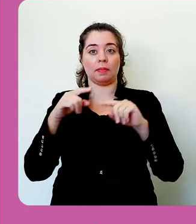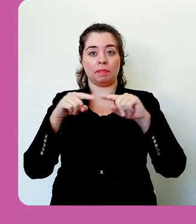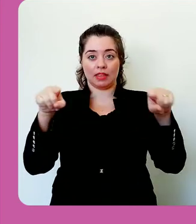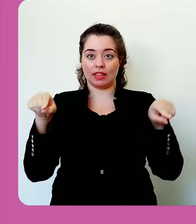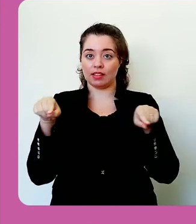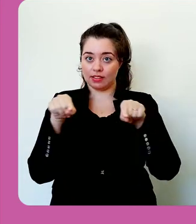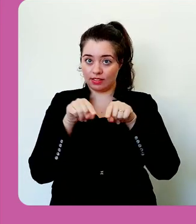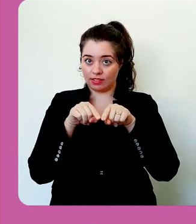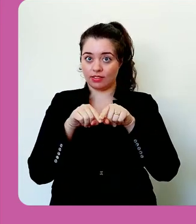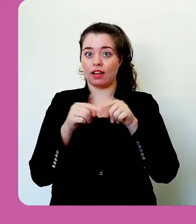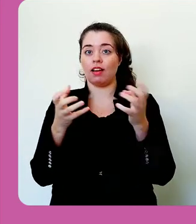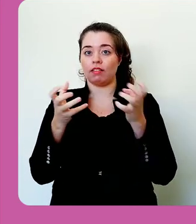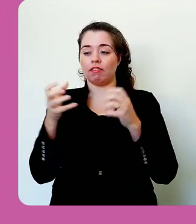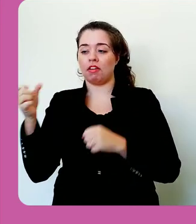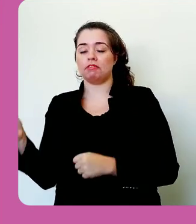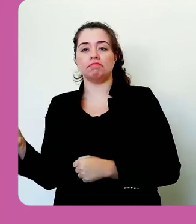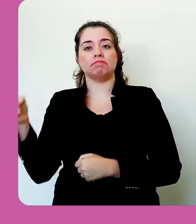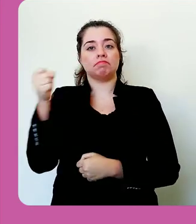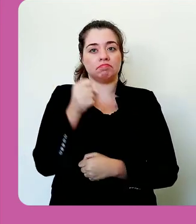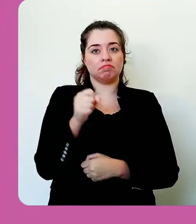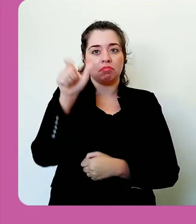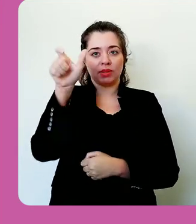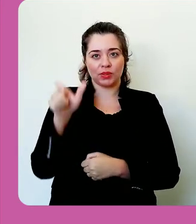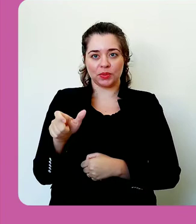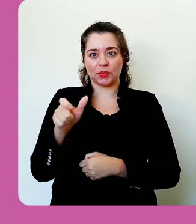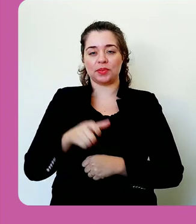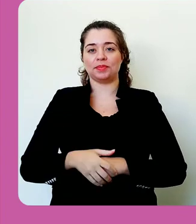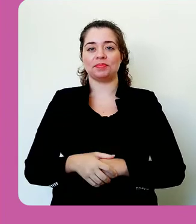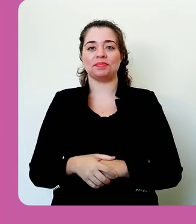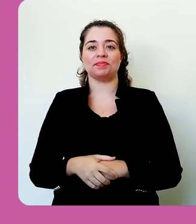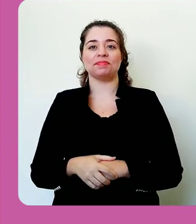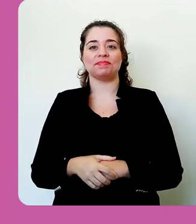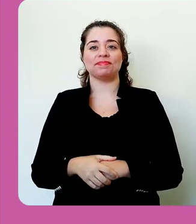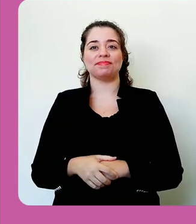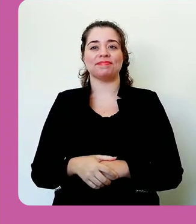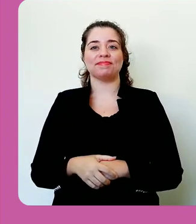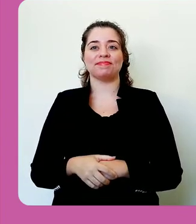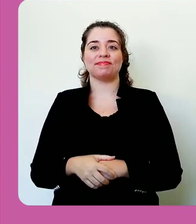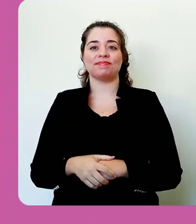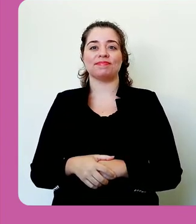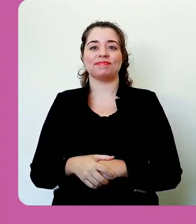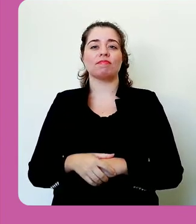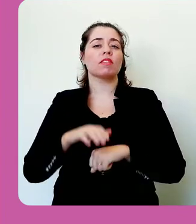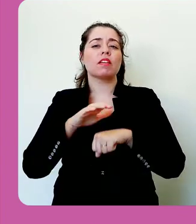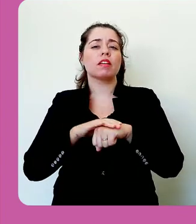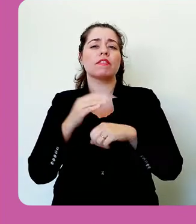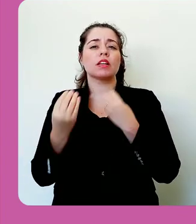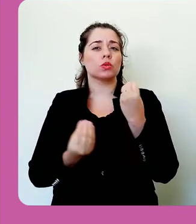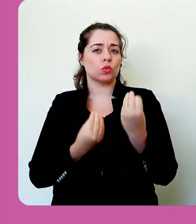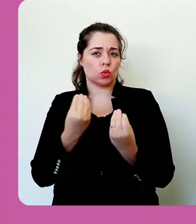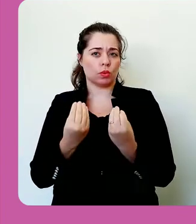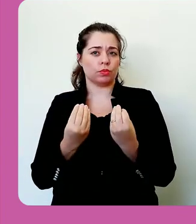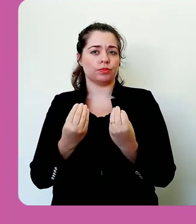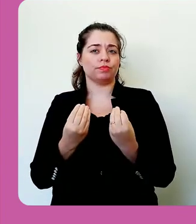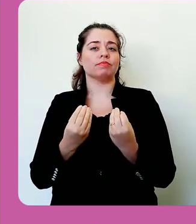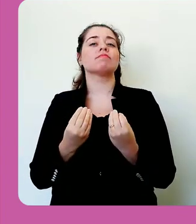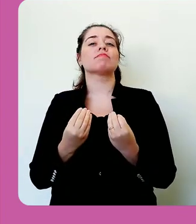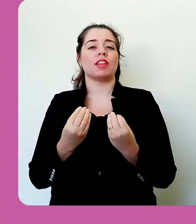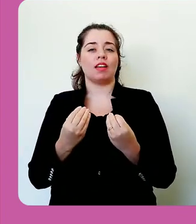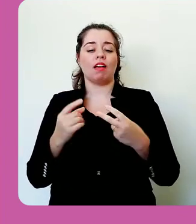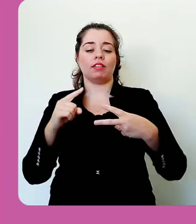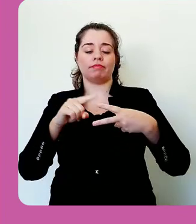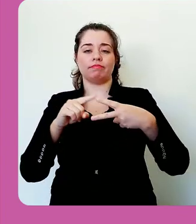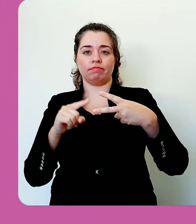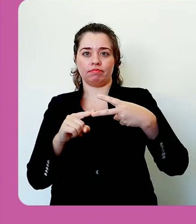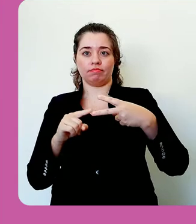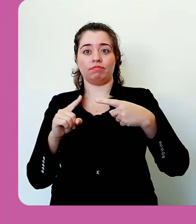acessei uma das minhas salas em que eu quero incluir um usuário. Para que eu possa incluir um usuário, eu